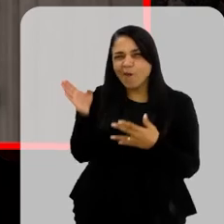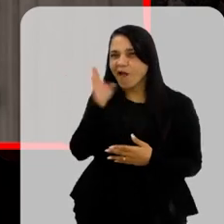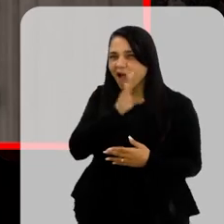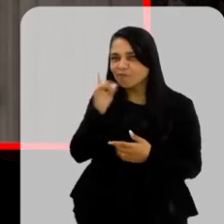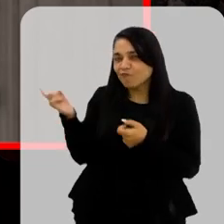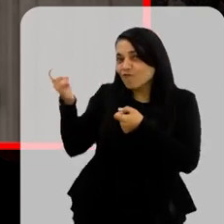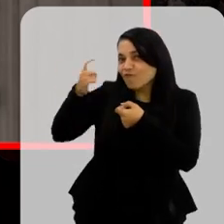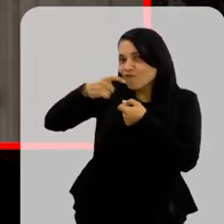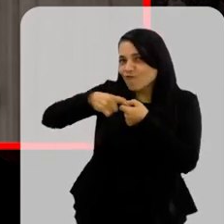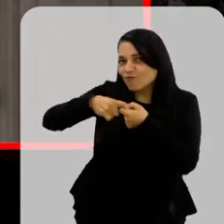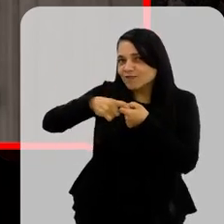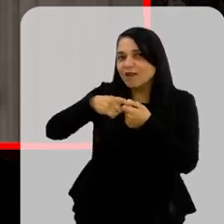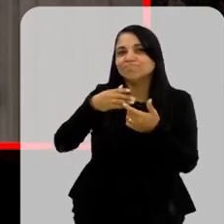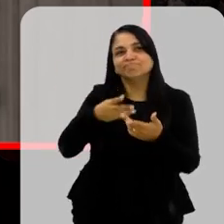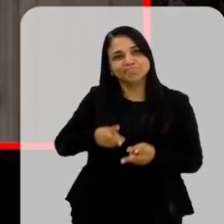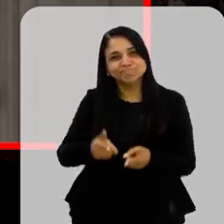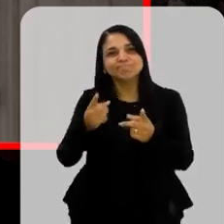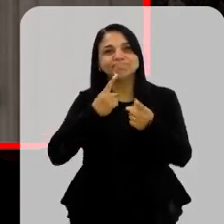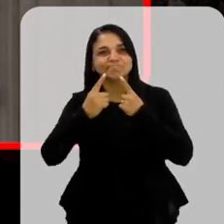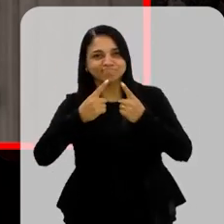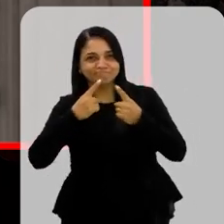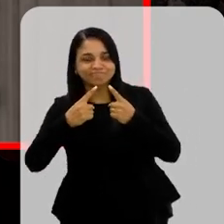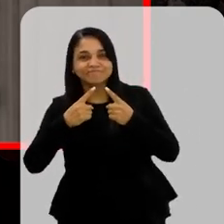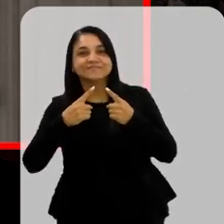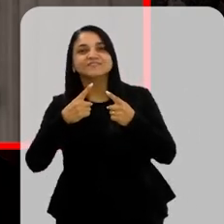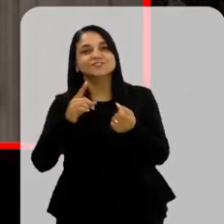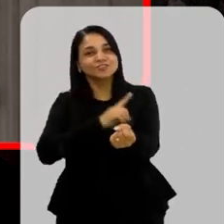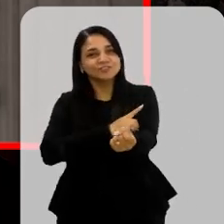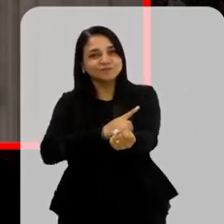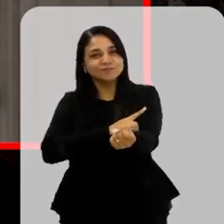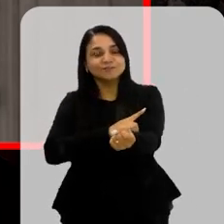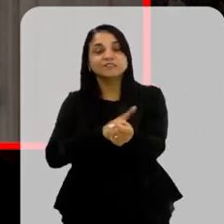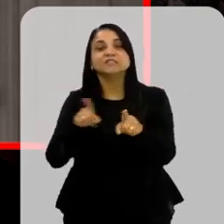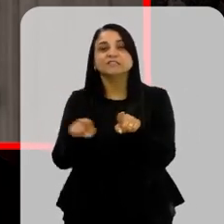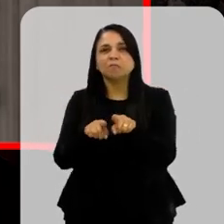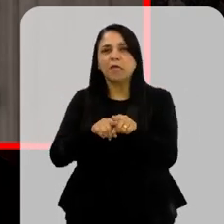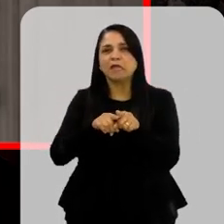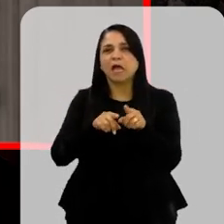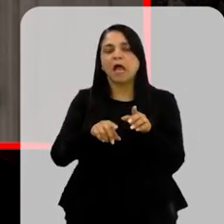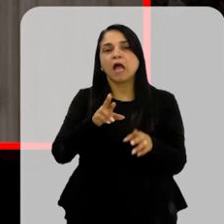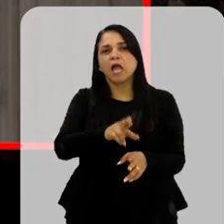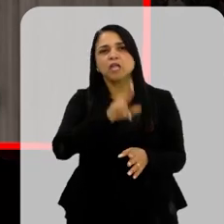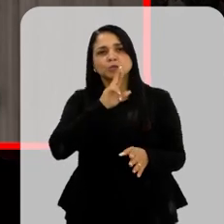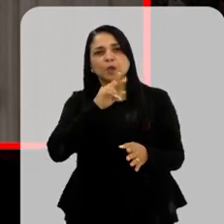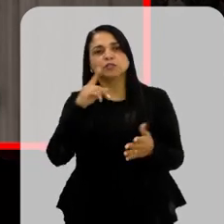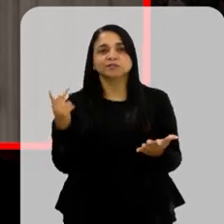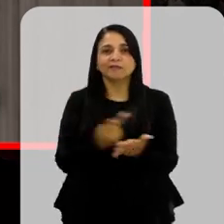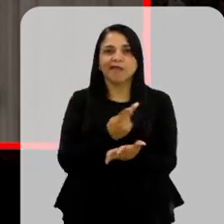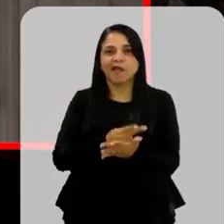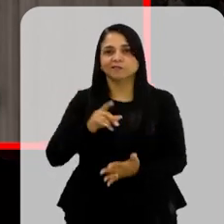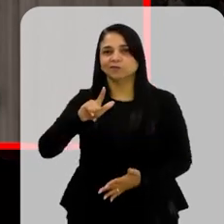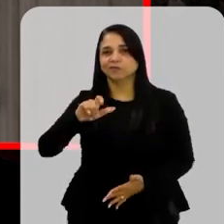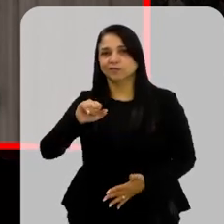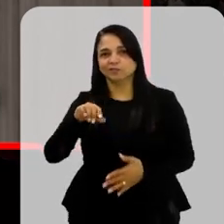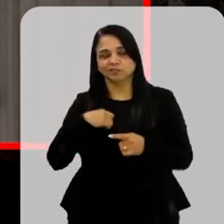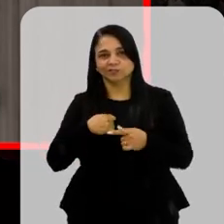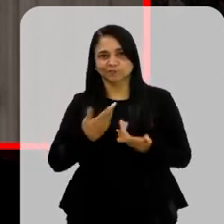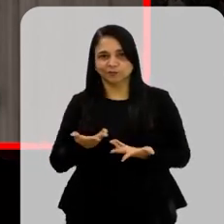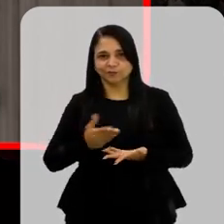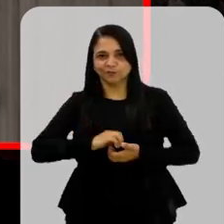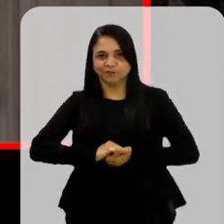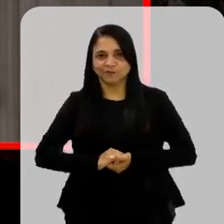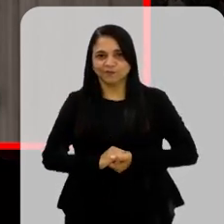Um rápido intervalo E na volta Vamos continuar A debater o diabetes E a imprecisão Dos glicosímetros O debate virtual